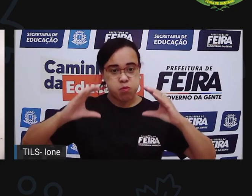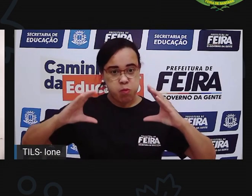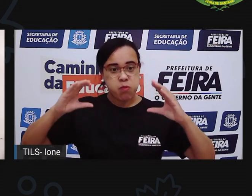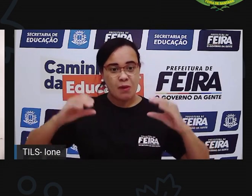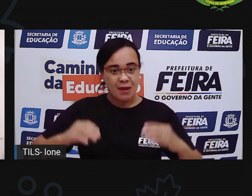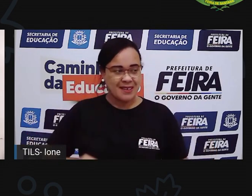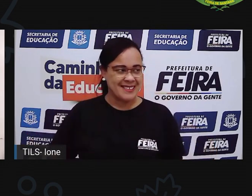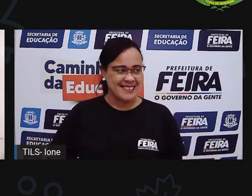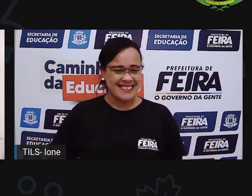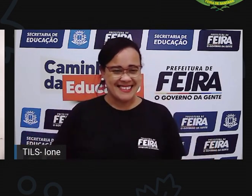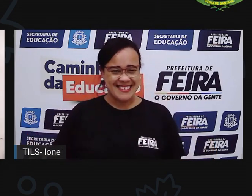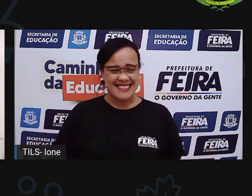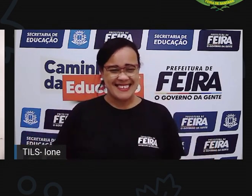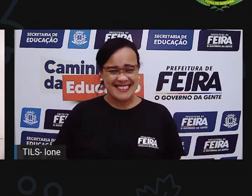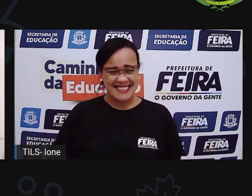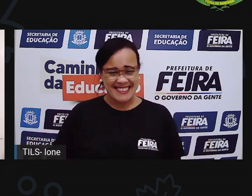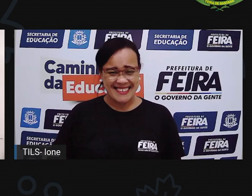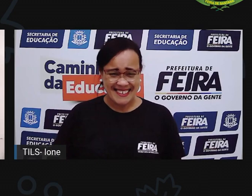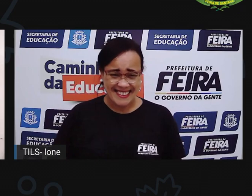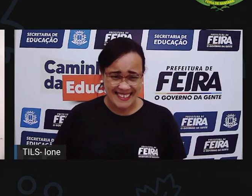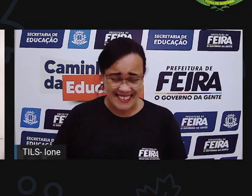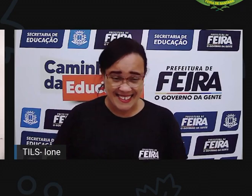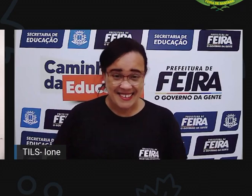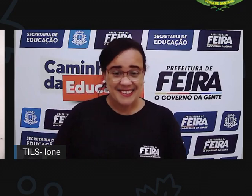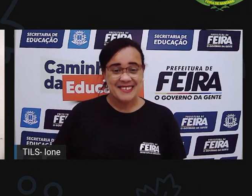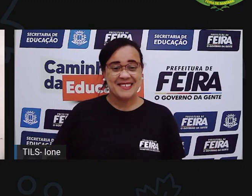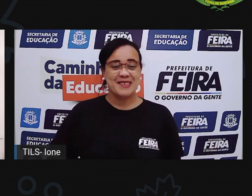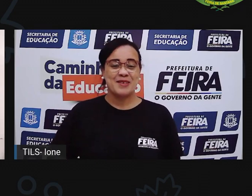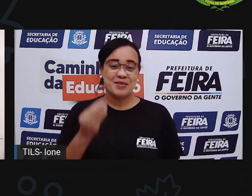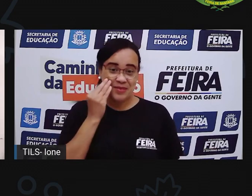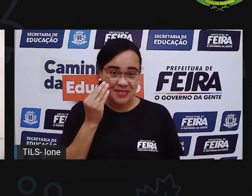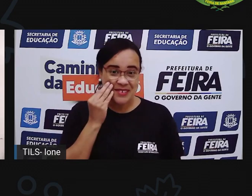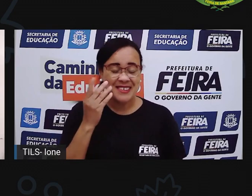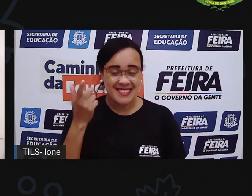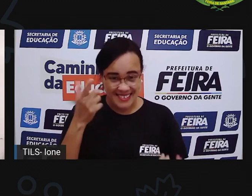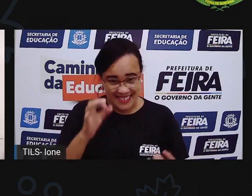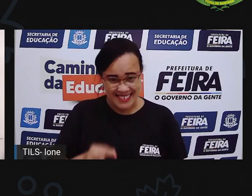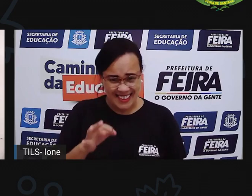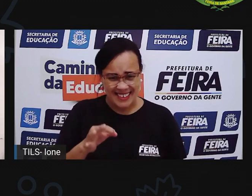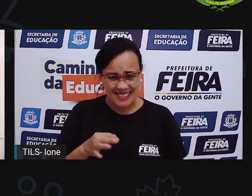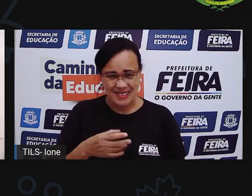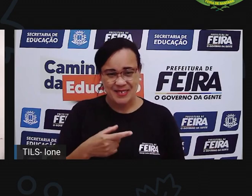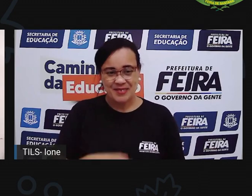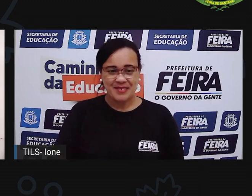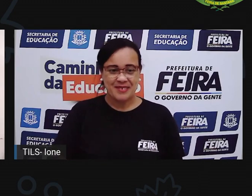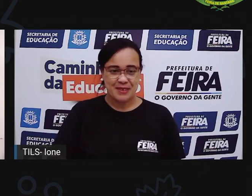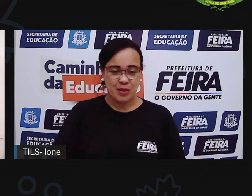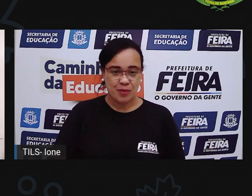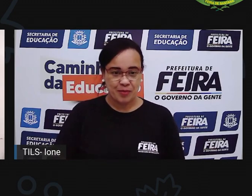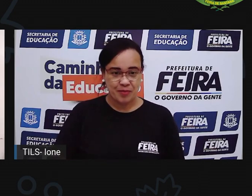Pocô! Será que tá dando pra vocês verem direitinho? Acho que tá. Ó.